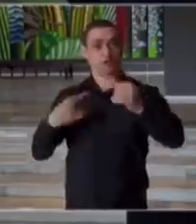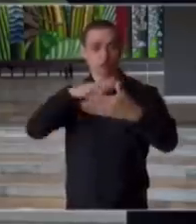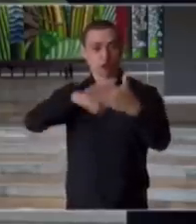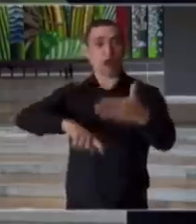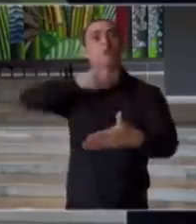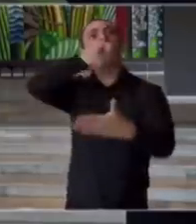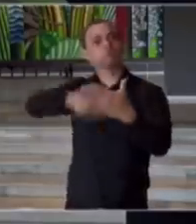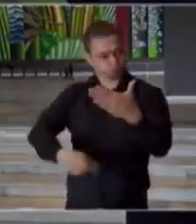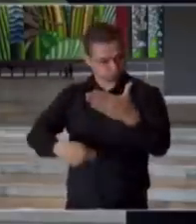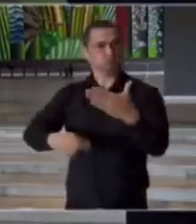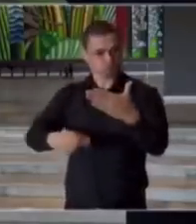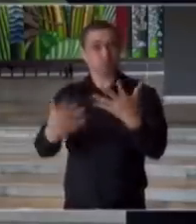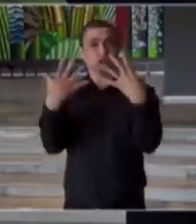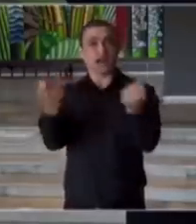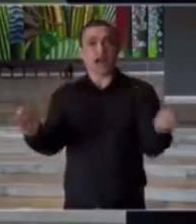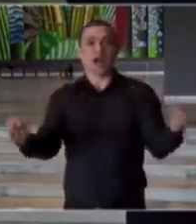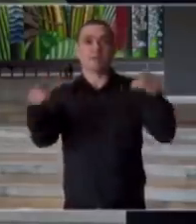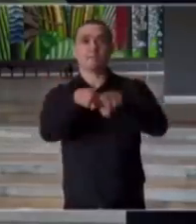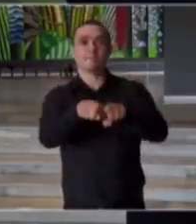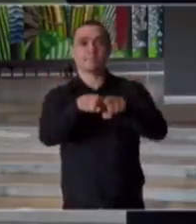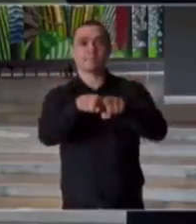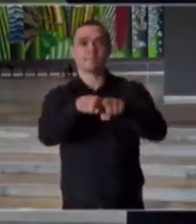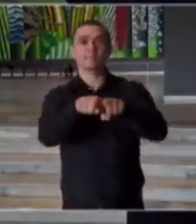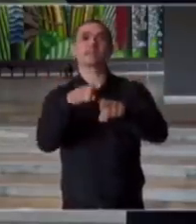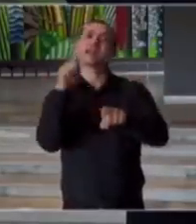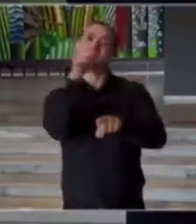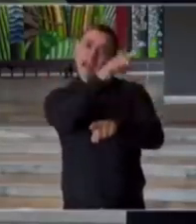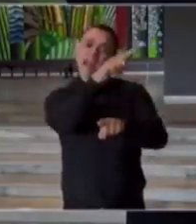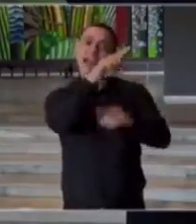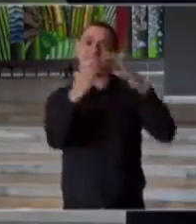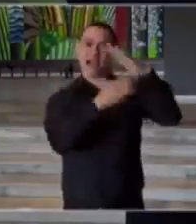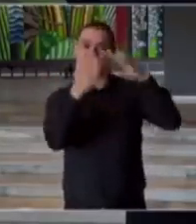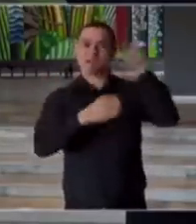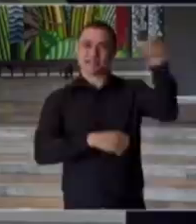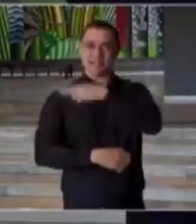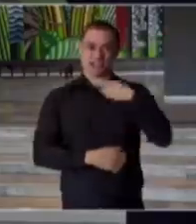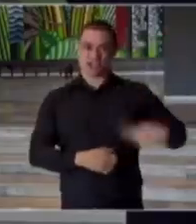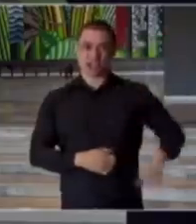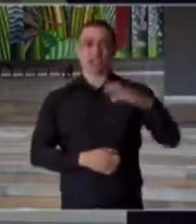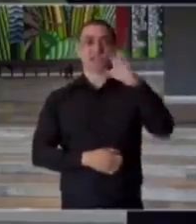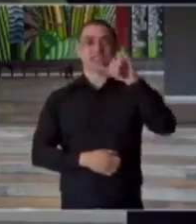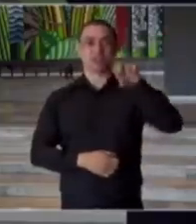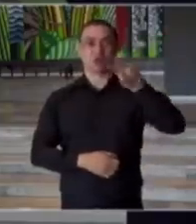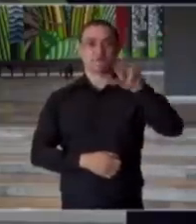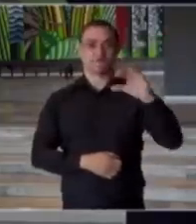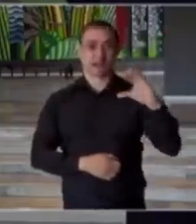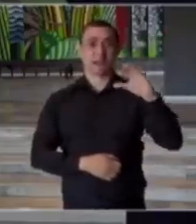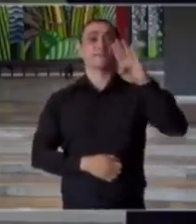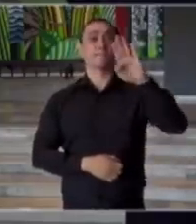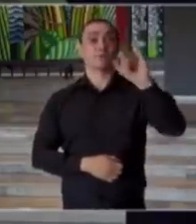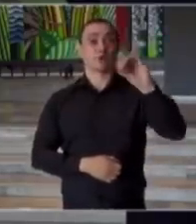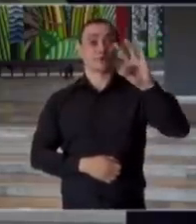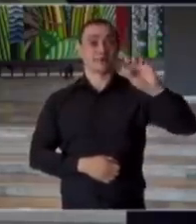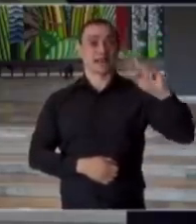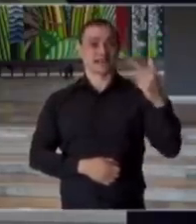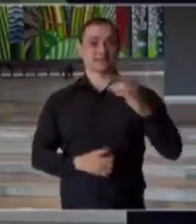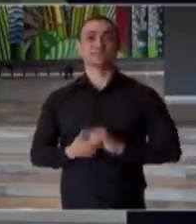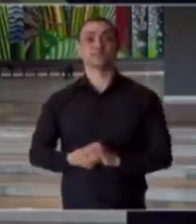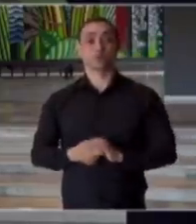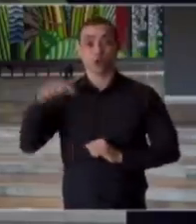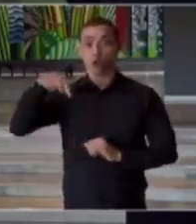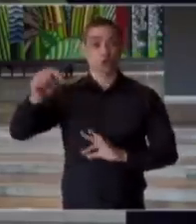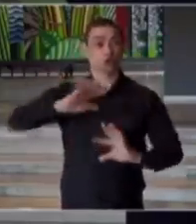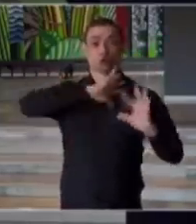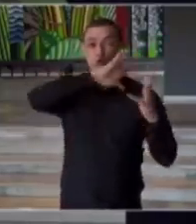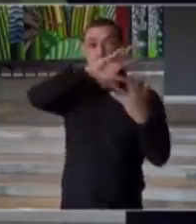formalizando o acordo com a Sinovac Biotec. O mundo contabiliza